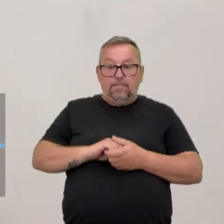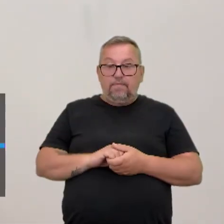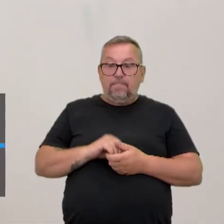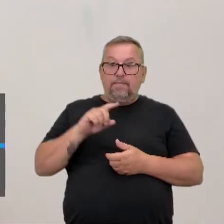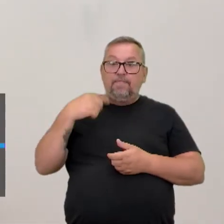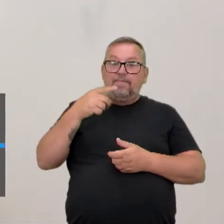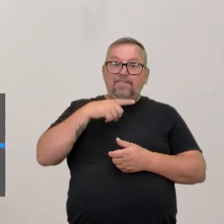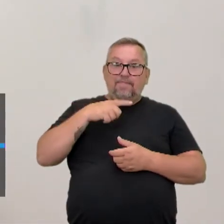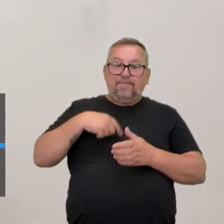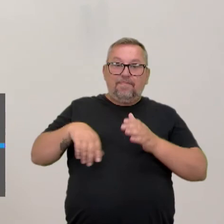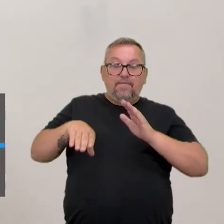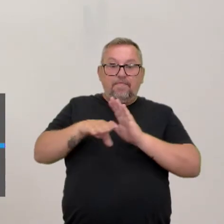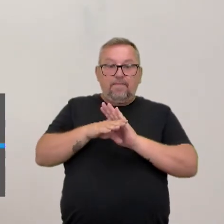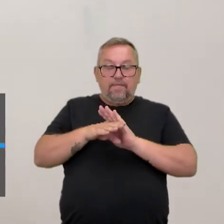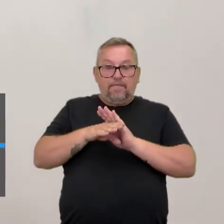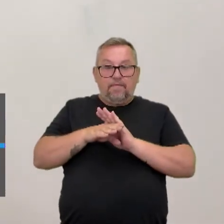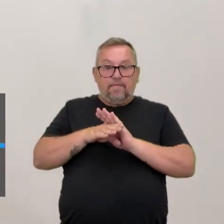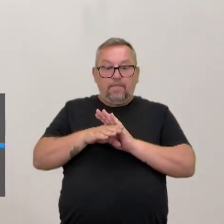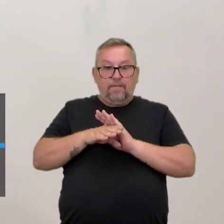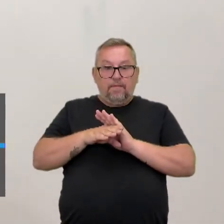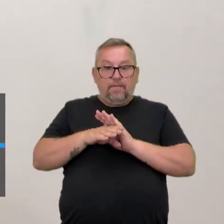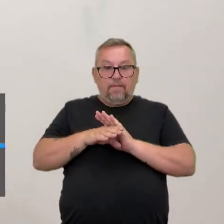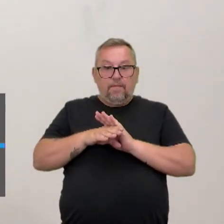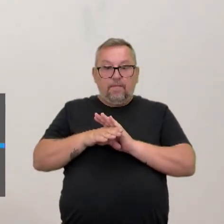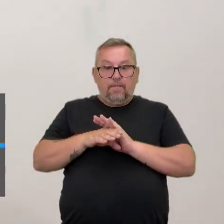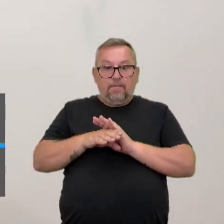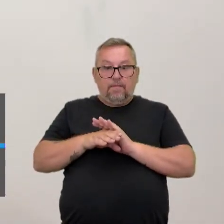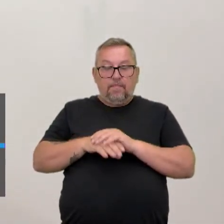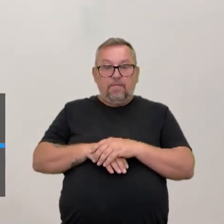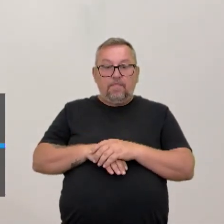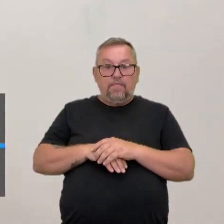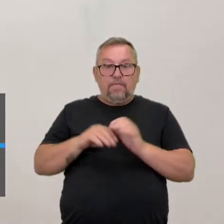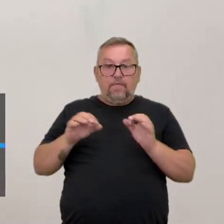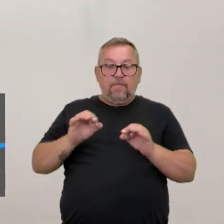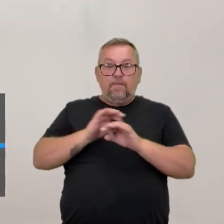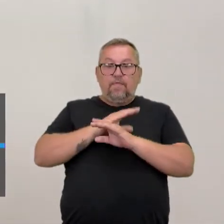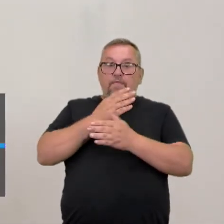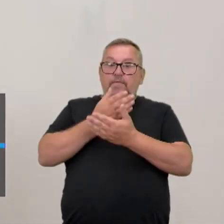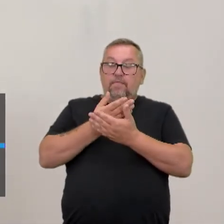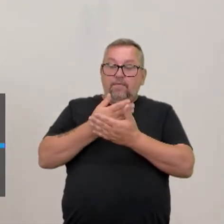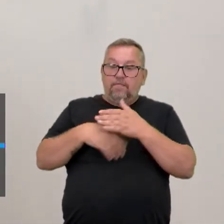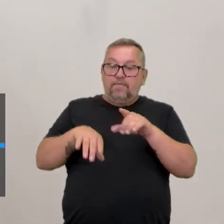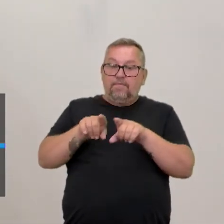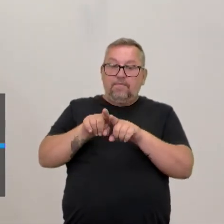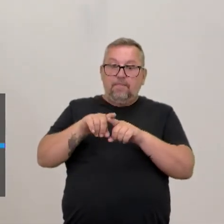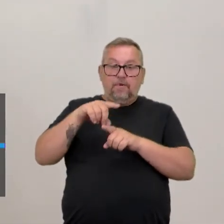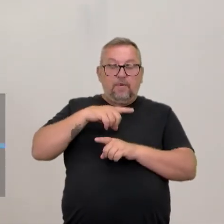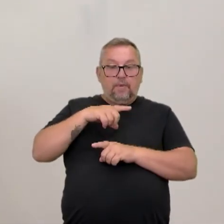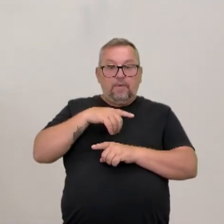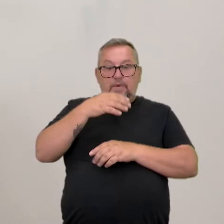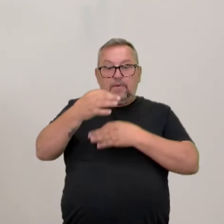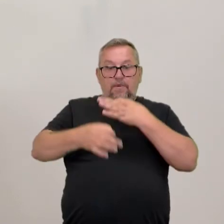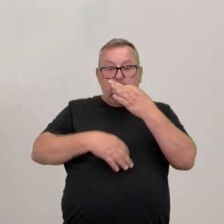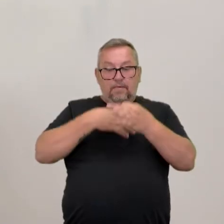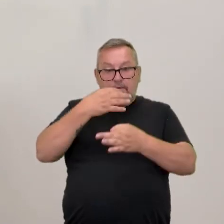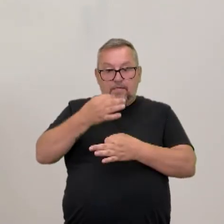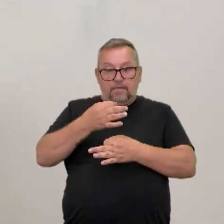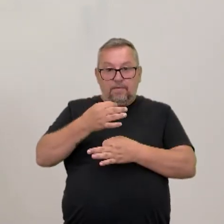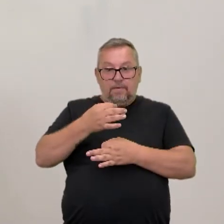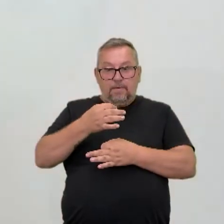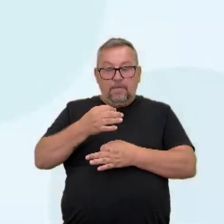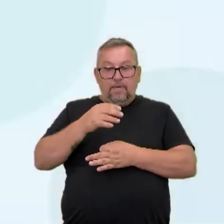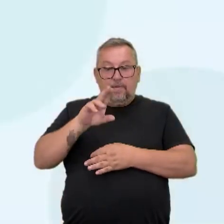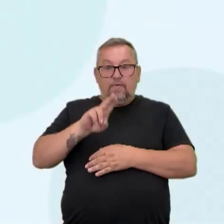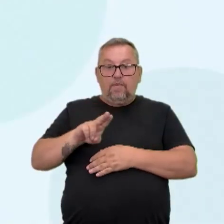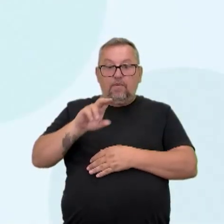a gente está chegando aqui ao nosso final encontro. Tem aqui a sugestão de um